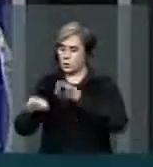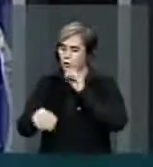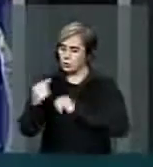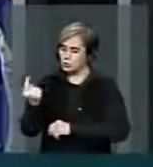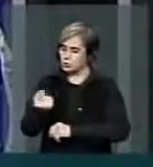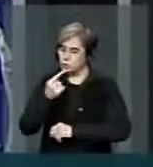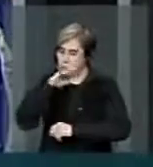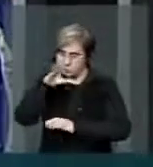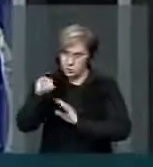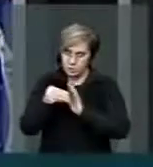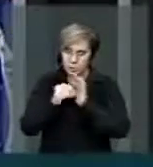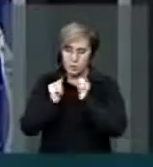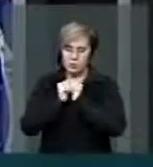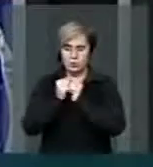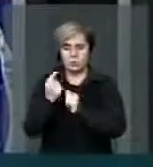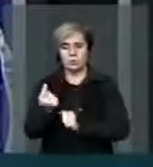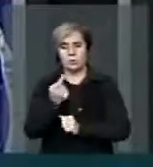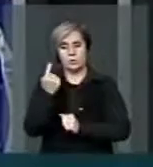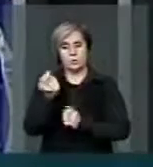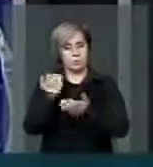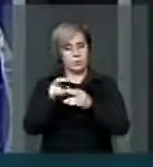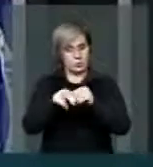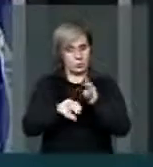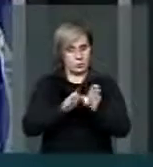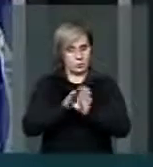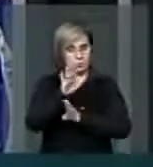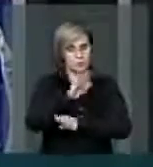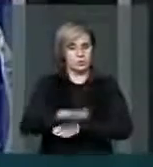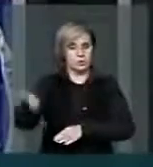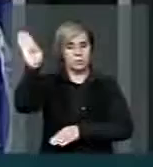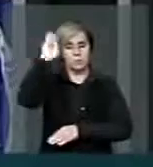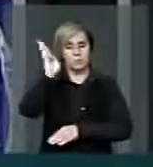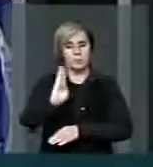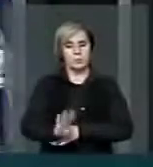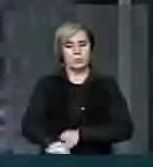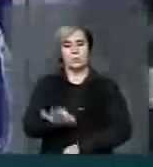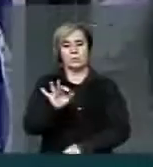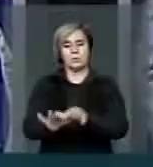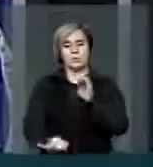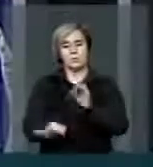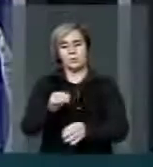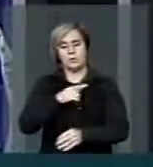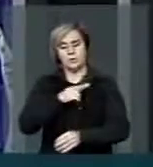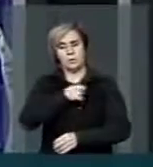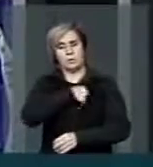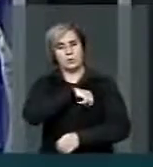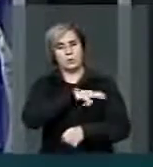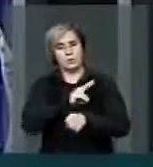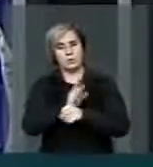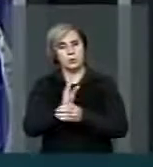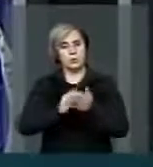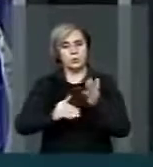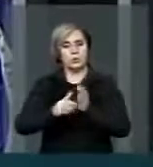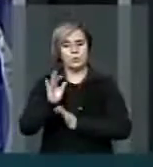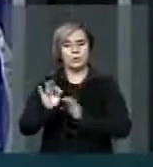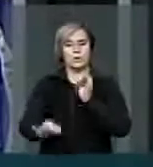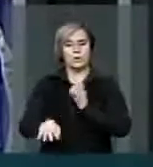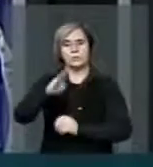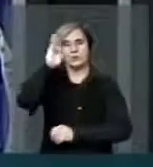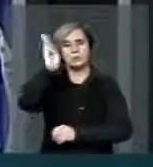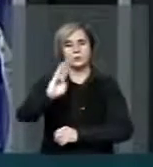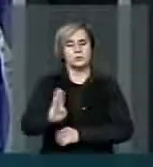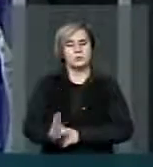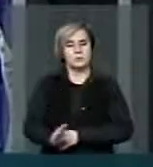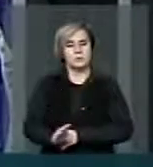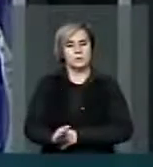É tanto que o Conselho Nacional de Justiça, ele fiscaliza toda a justiça nacional. É tanto